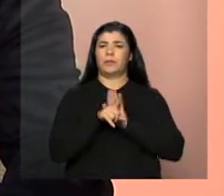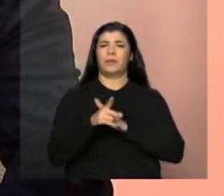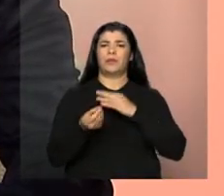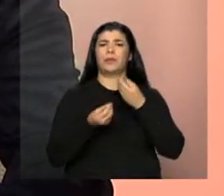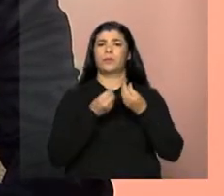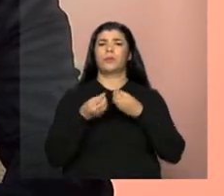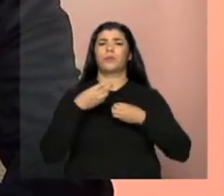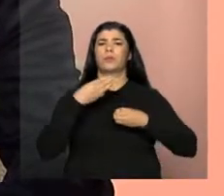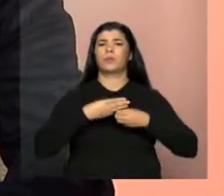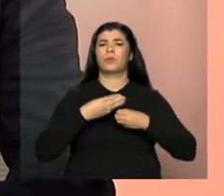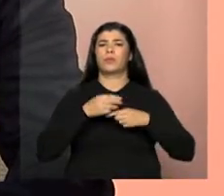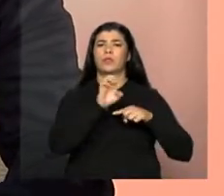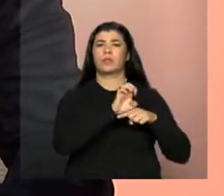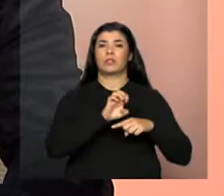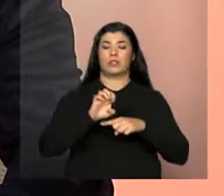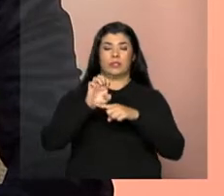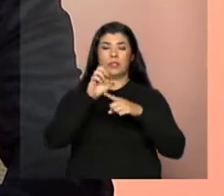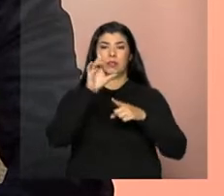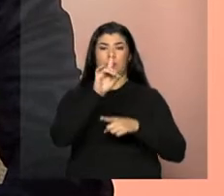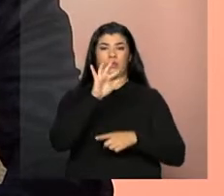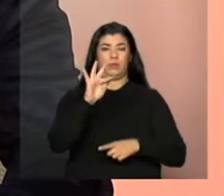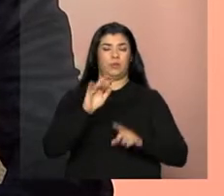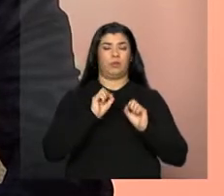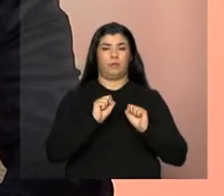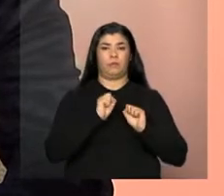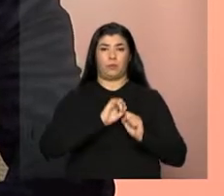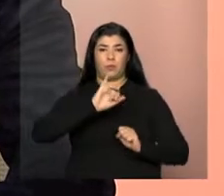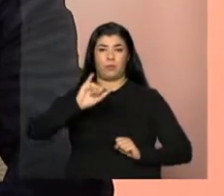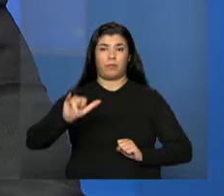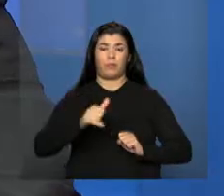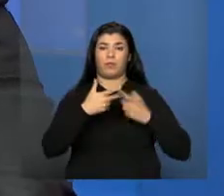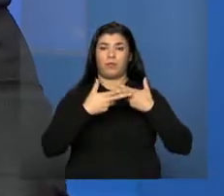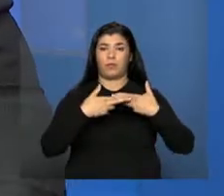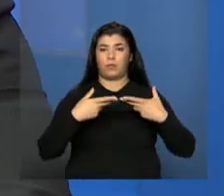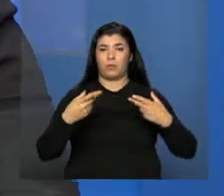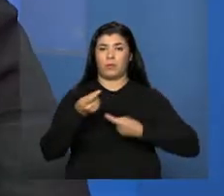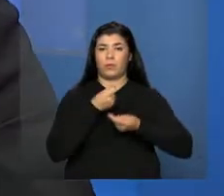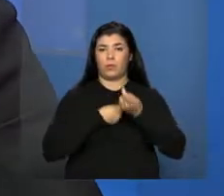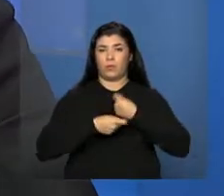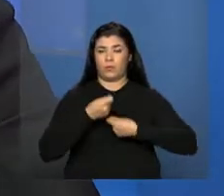e DF, eles podem utilizar os recursos? Bem,